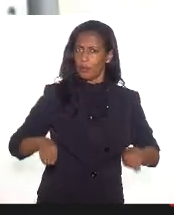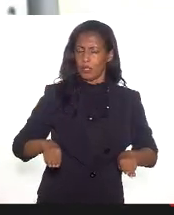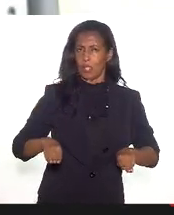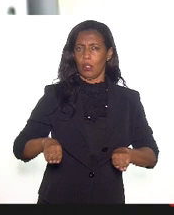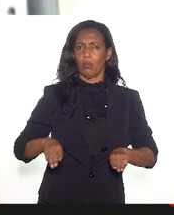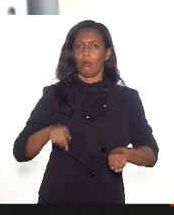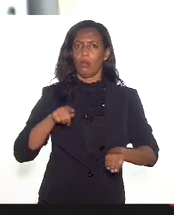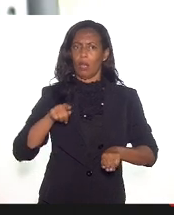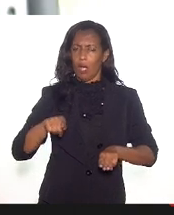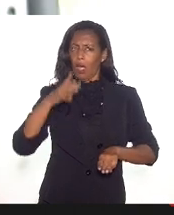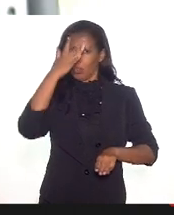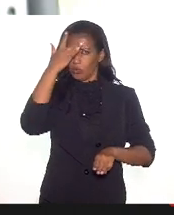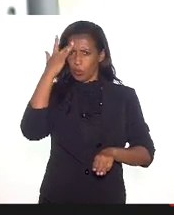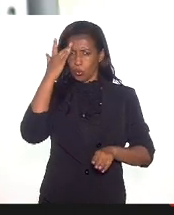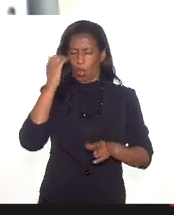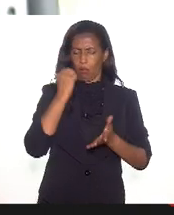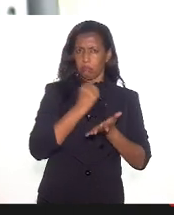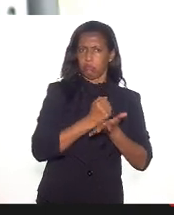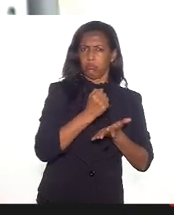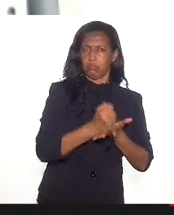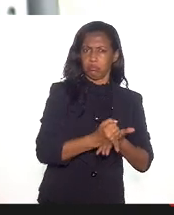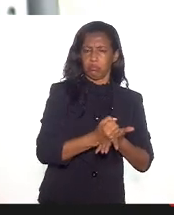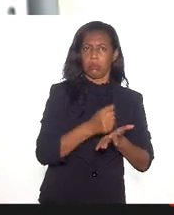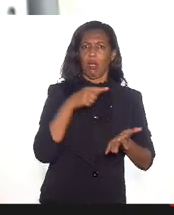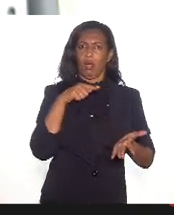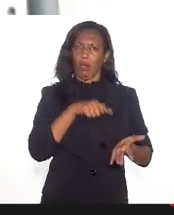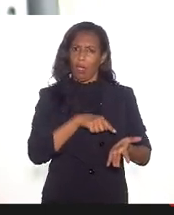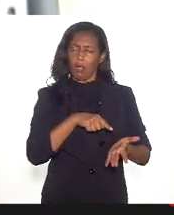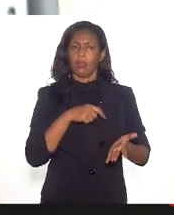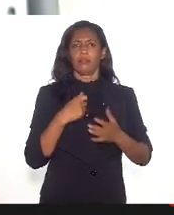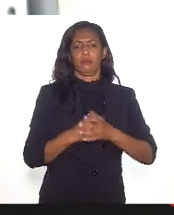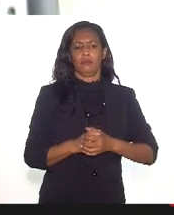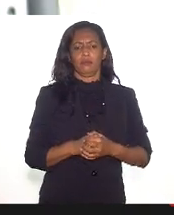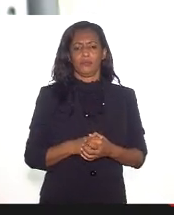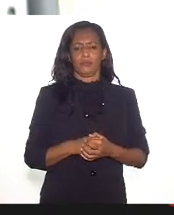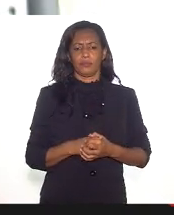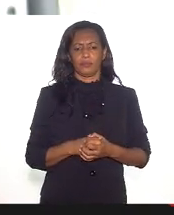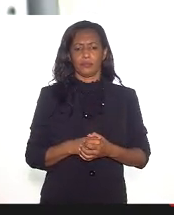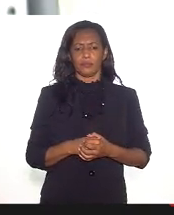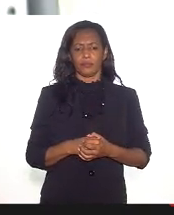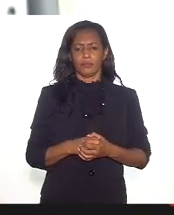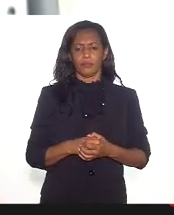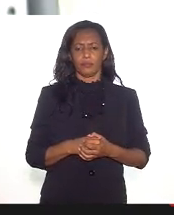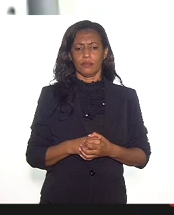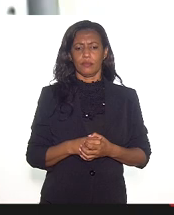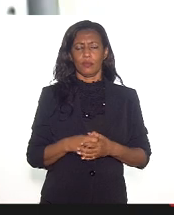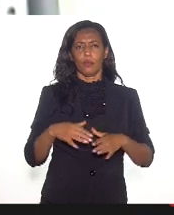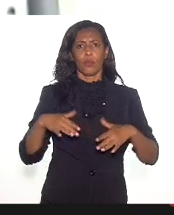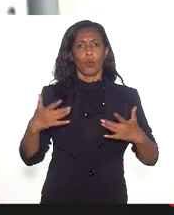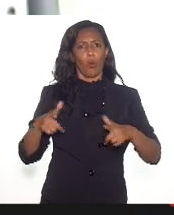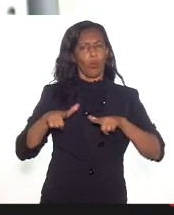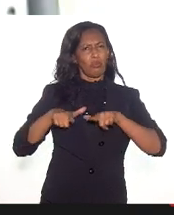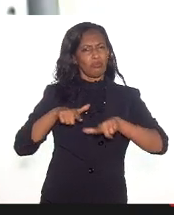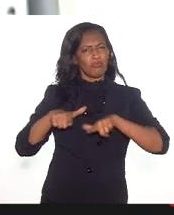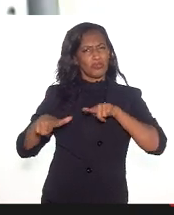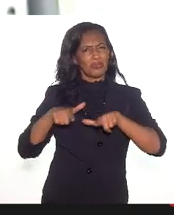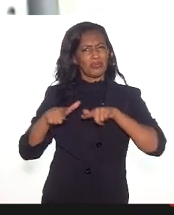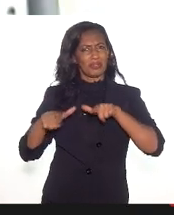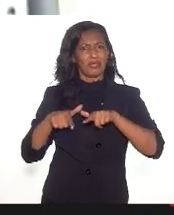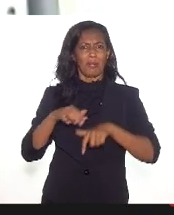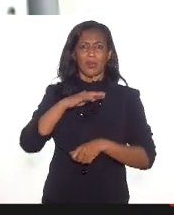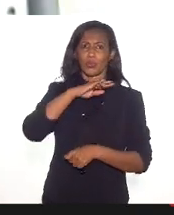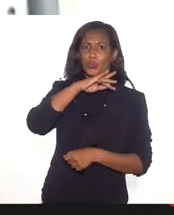os terceirizados, assim chamados, muitas vezes com trabalhos precarizados,